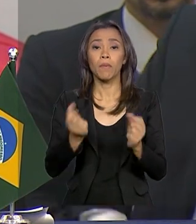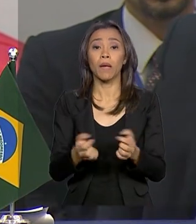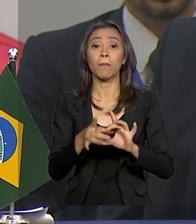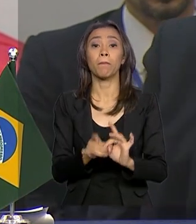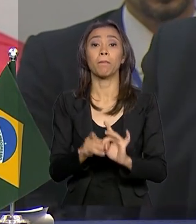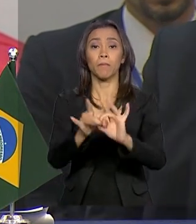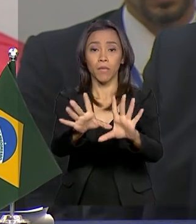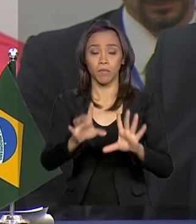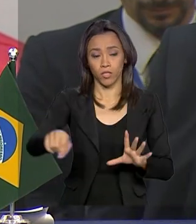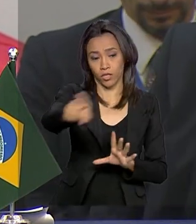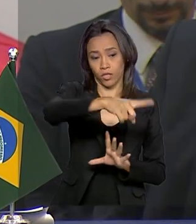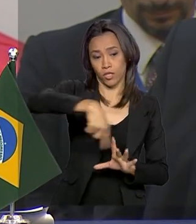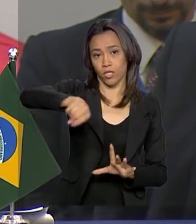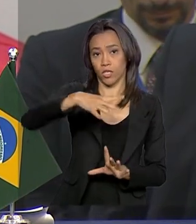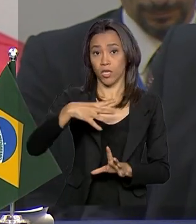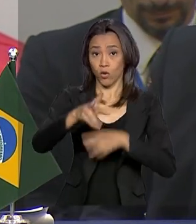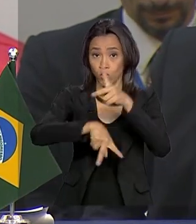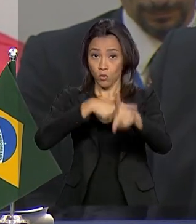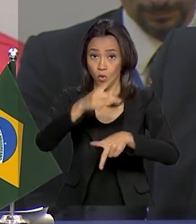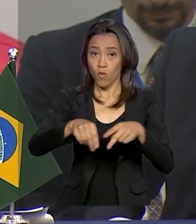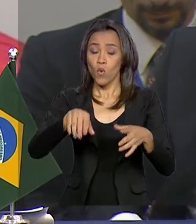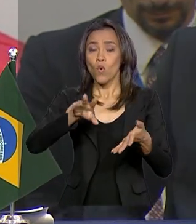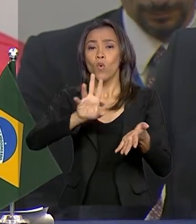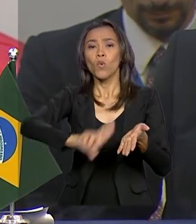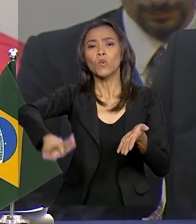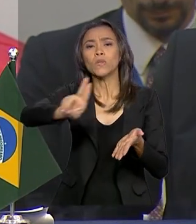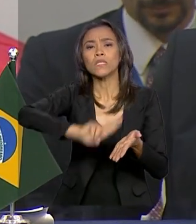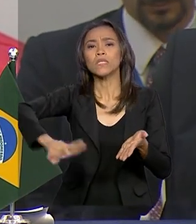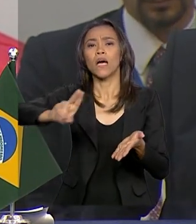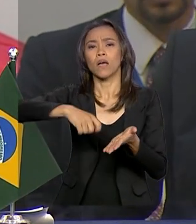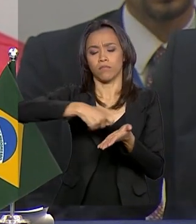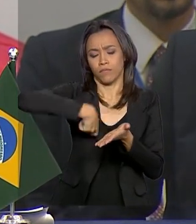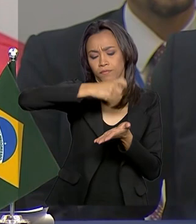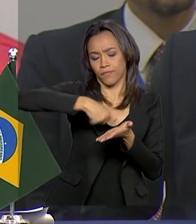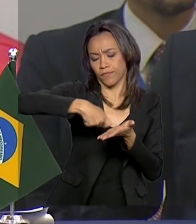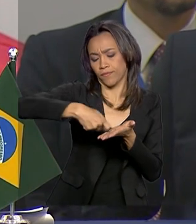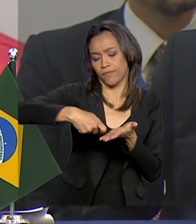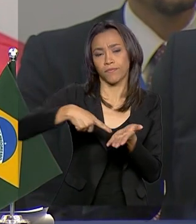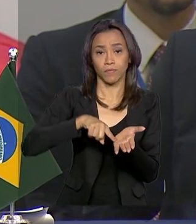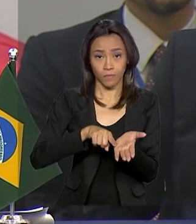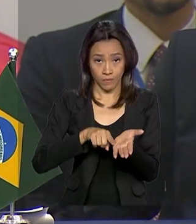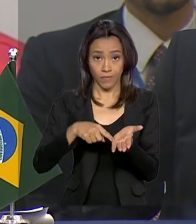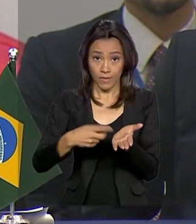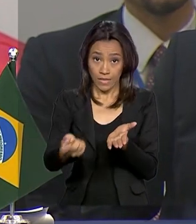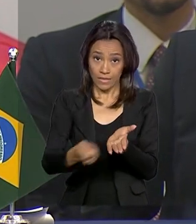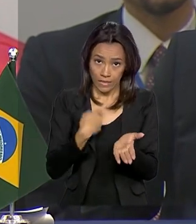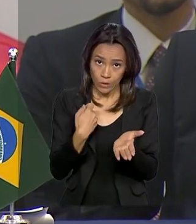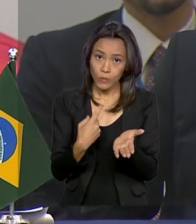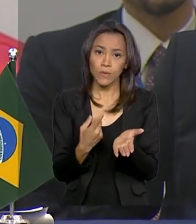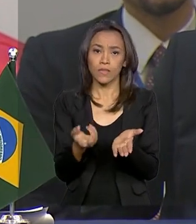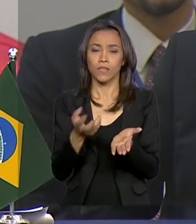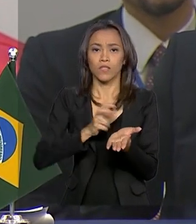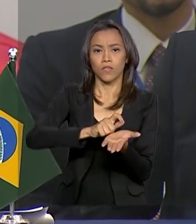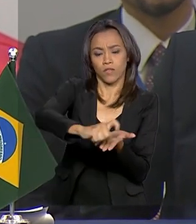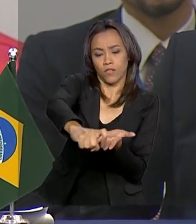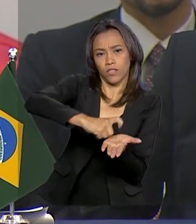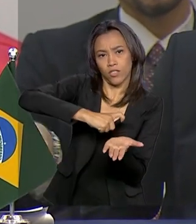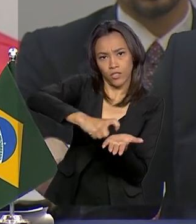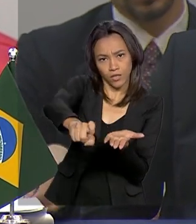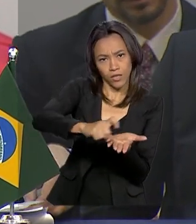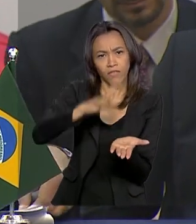utilizarem suas assinaturas digitais em qualquer estado parte do bloco e que defenderão os interesses de nossos